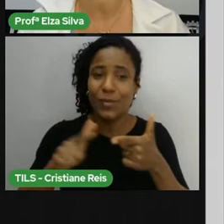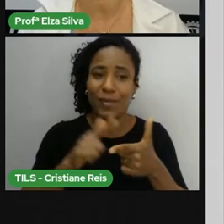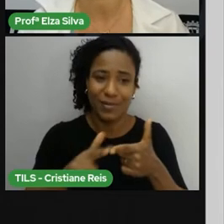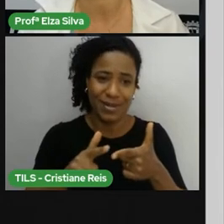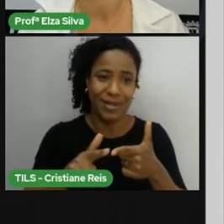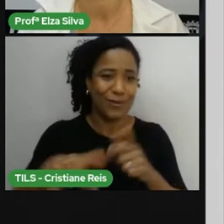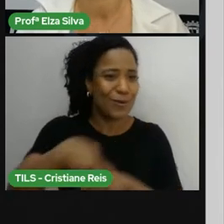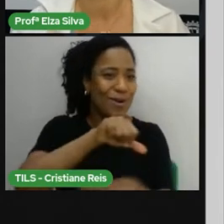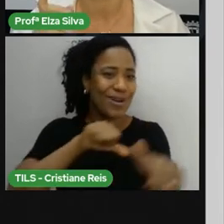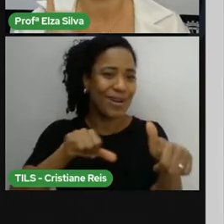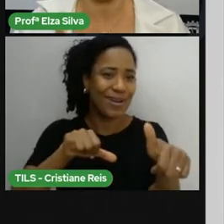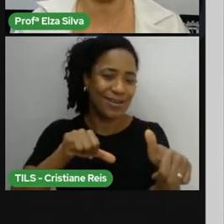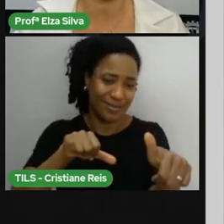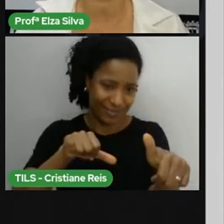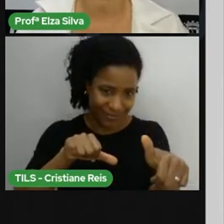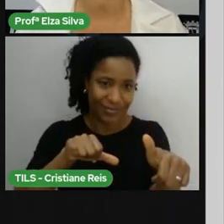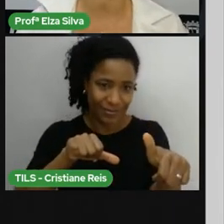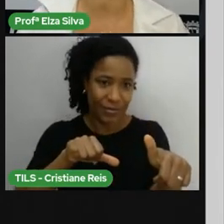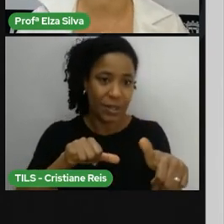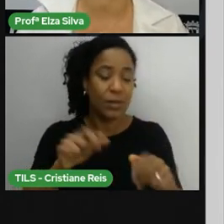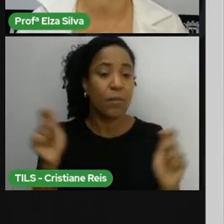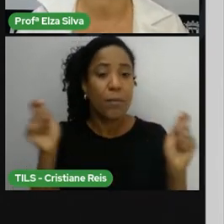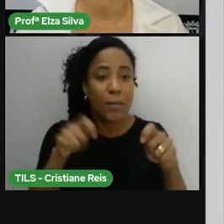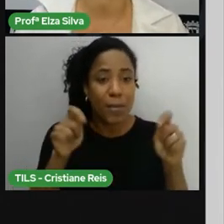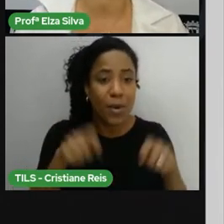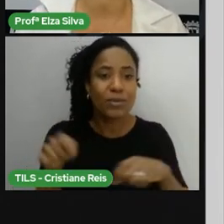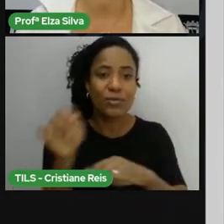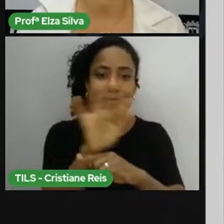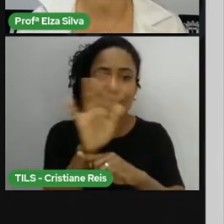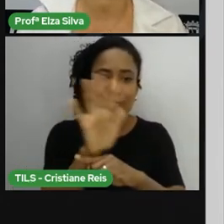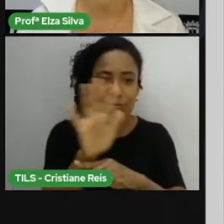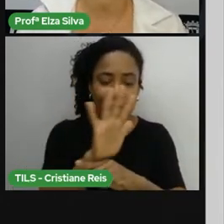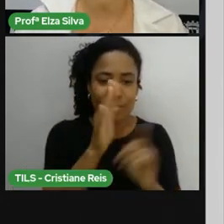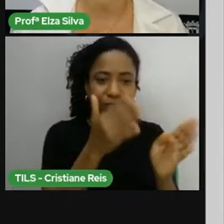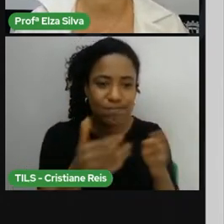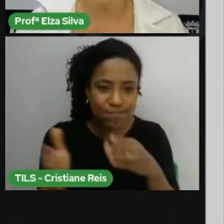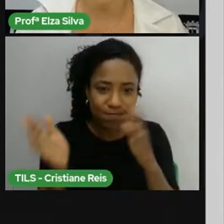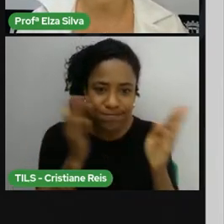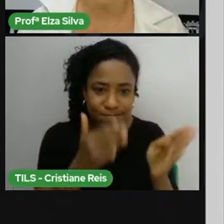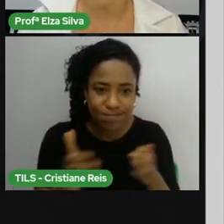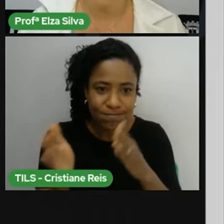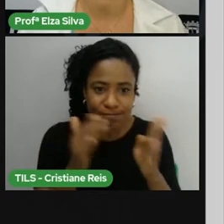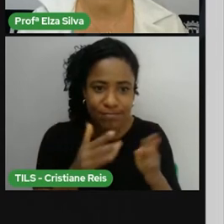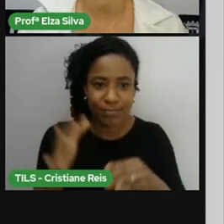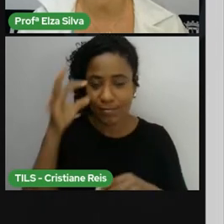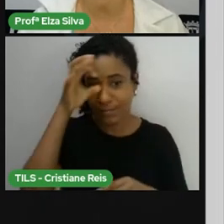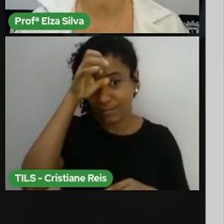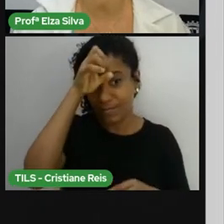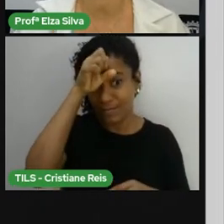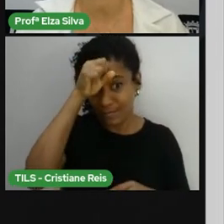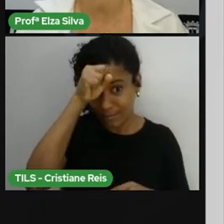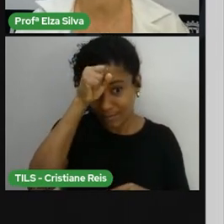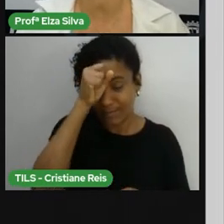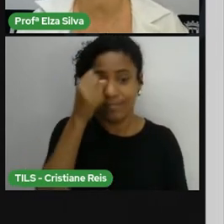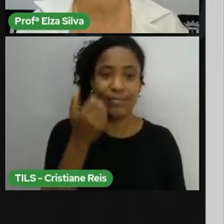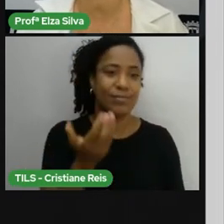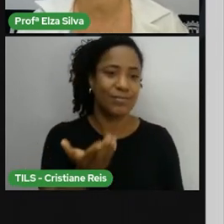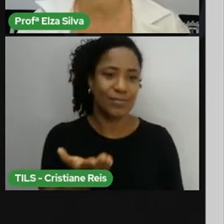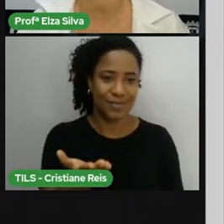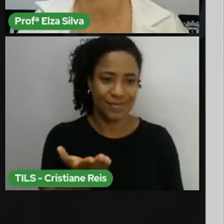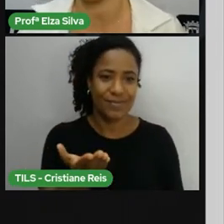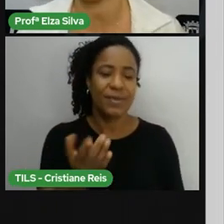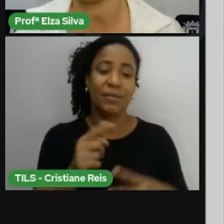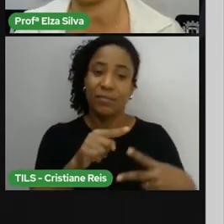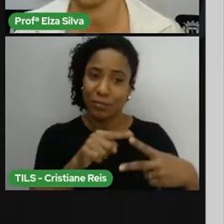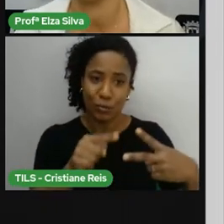cotidianamente. Então, vale a pena conferir as aprendizagens que a gente pode extrair a partir dessas duas produções